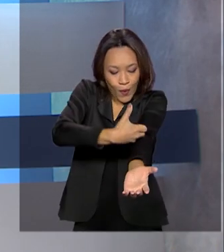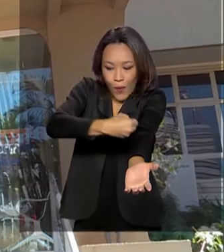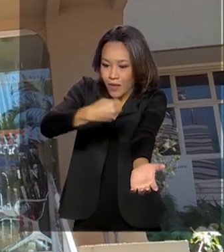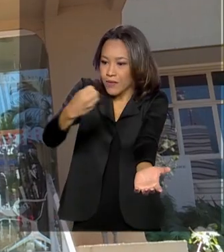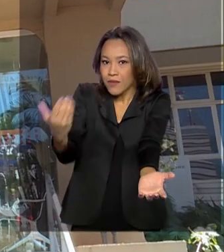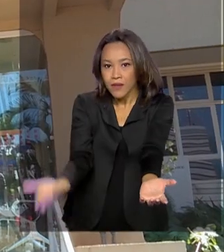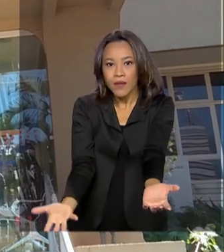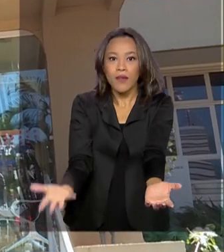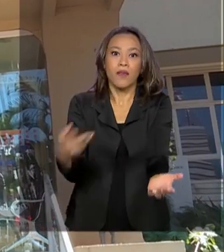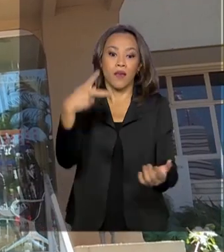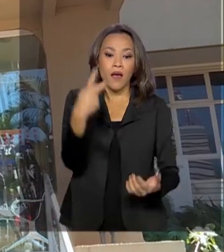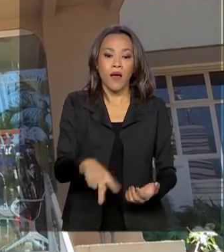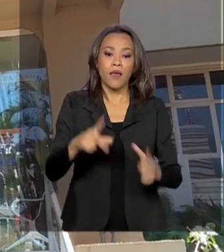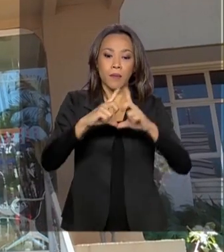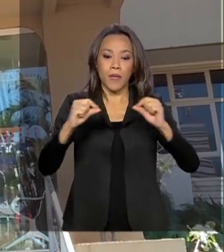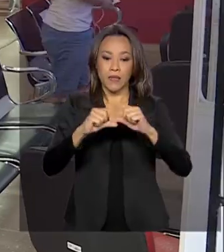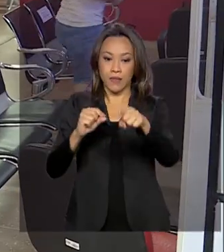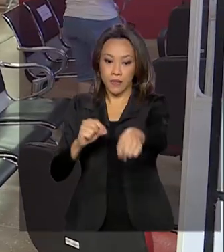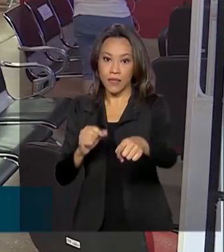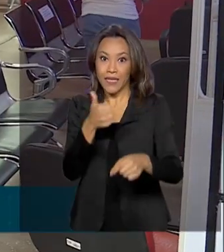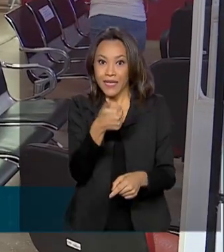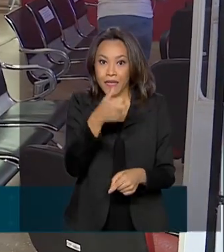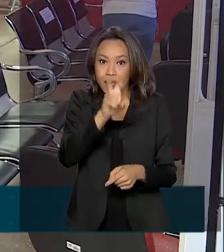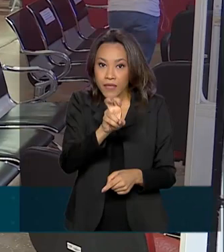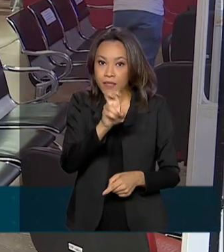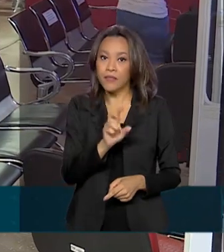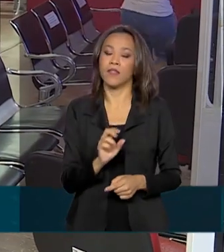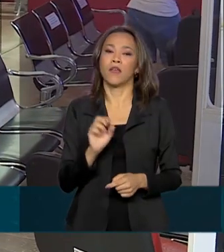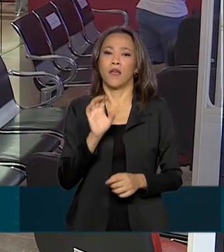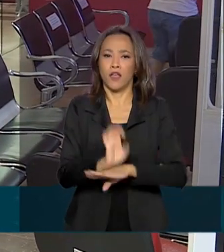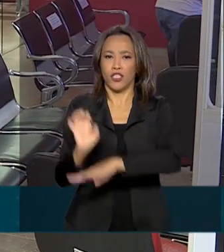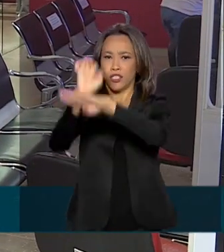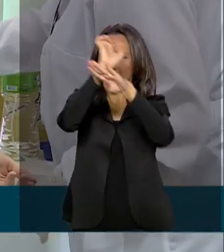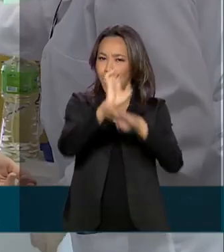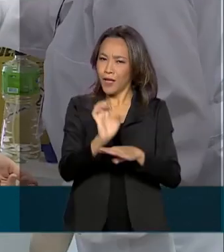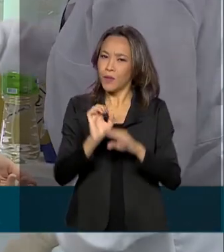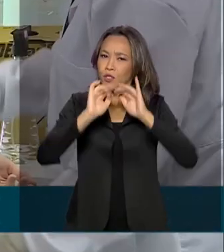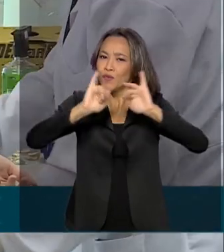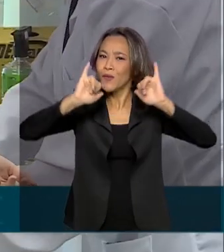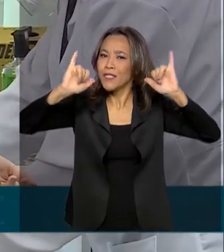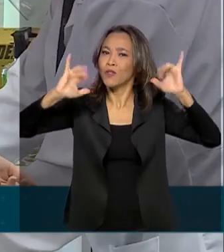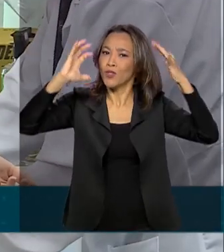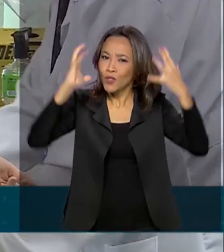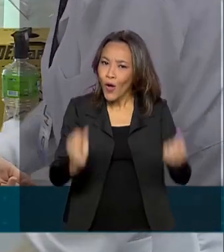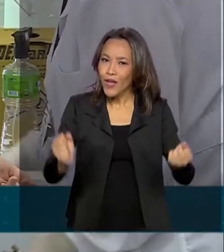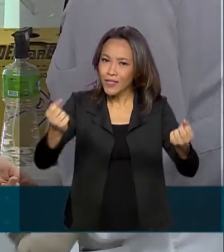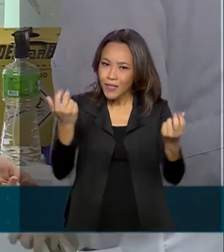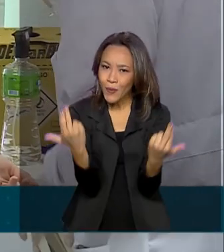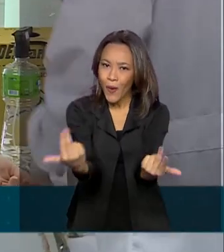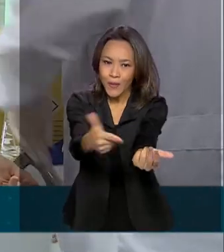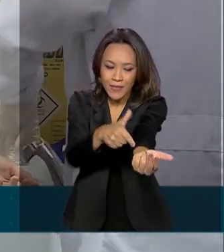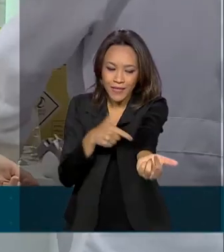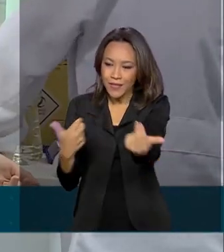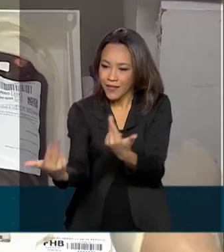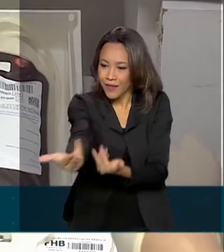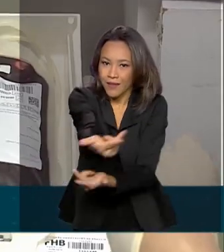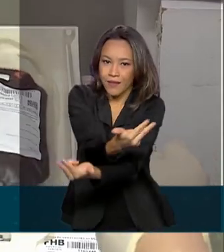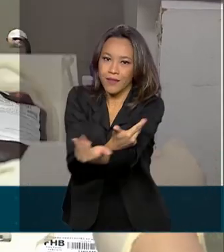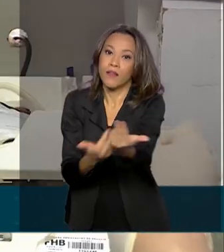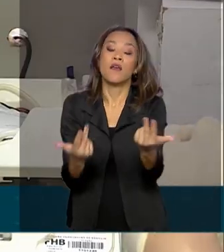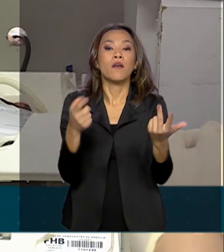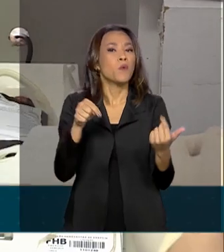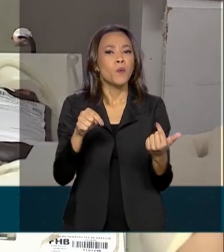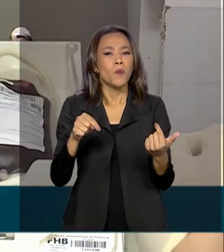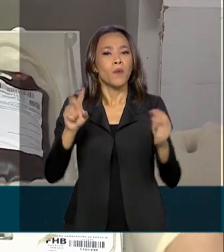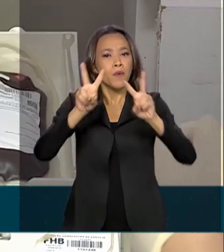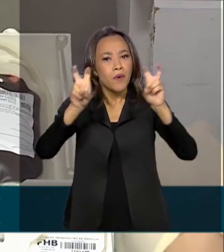Hemocentro de Brasília e de 15 estados promovem a campanha Somos Todos do Mesmo Sangue. A ação quer destacar a importância desse